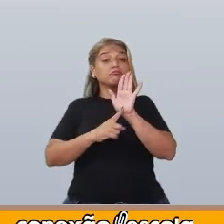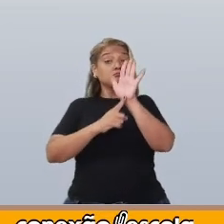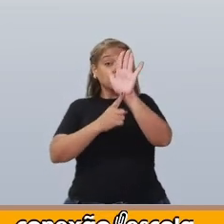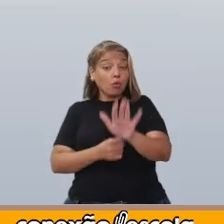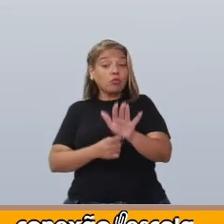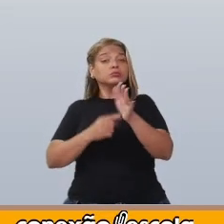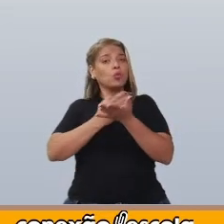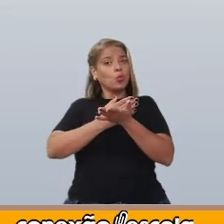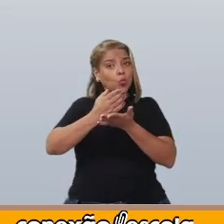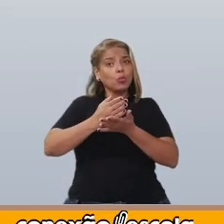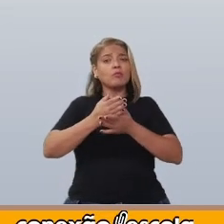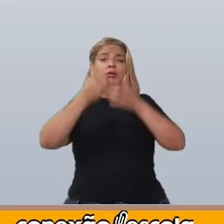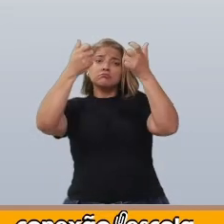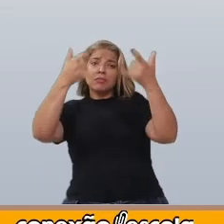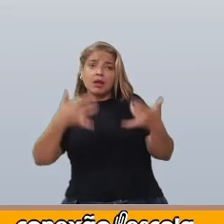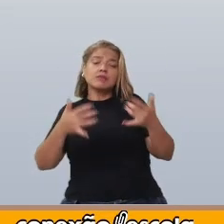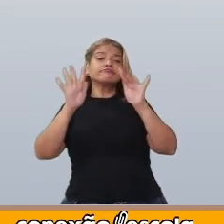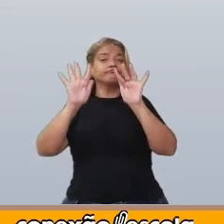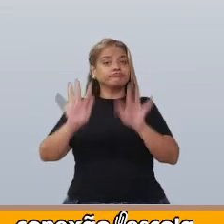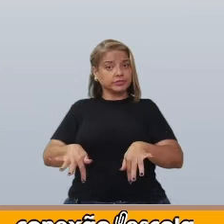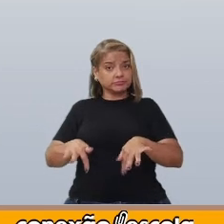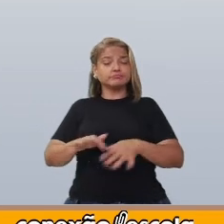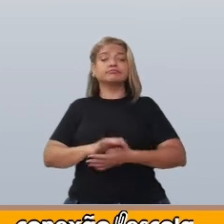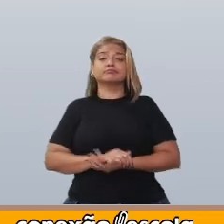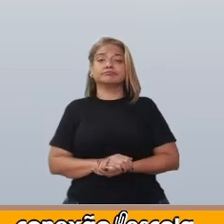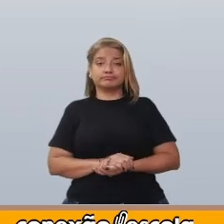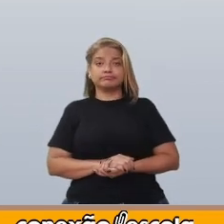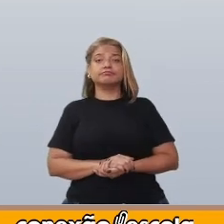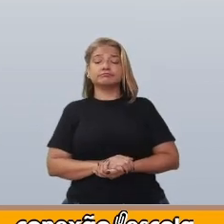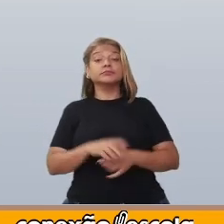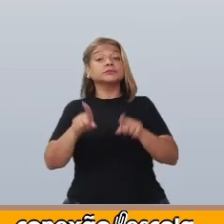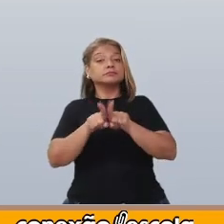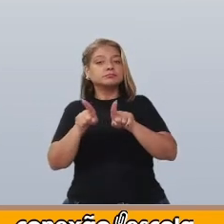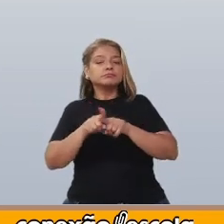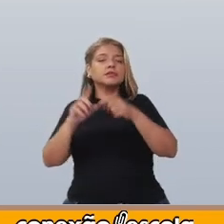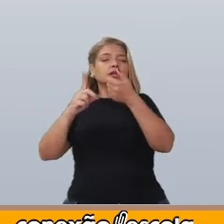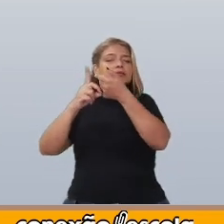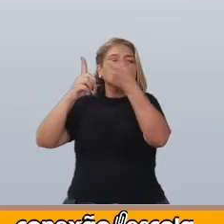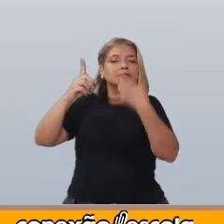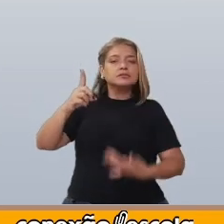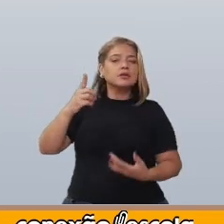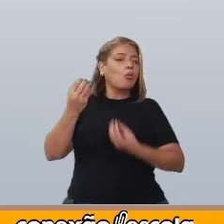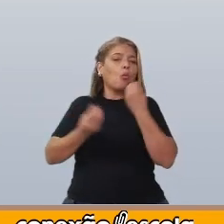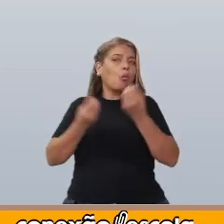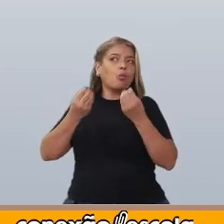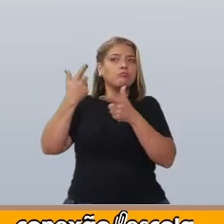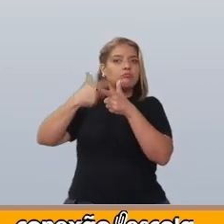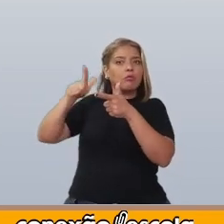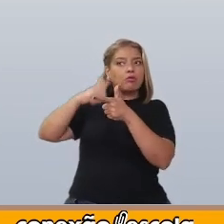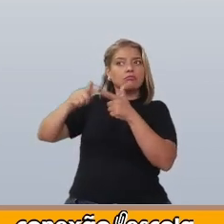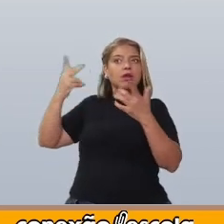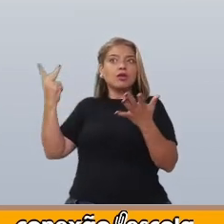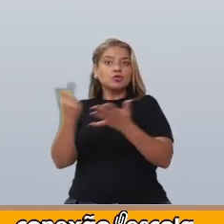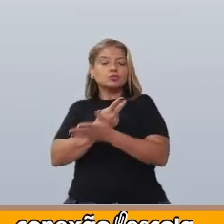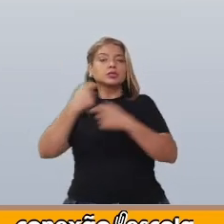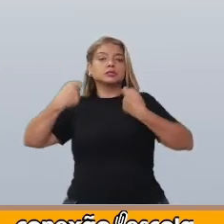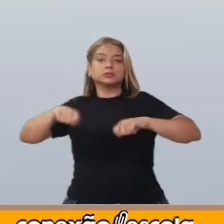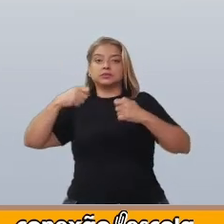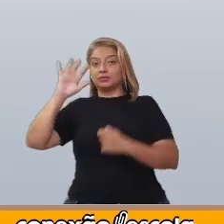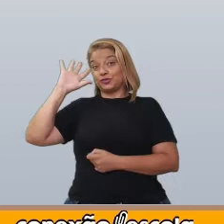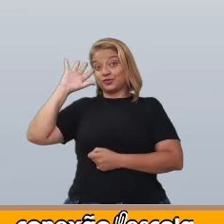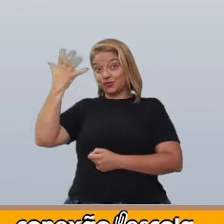início, meio e fim. Também descreve um conflito que será solucionado.